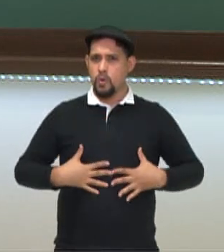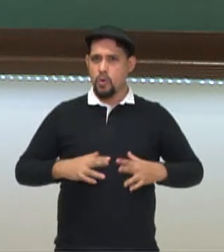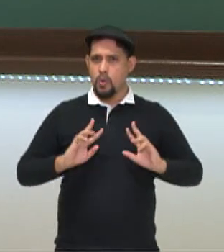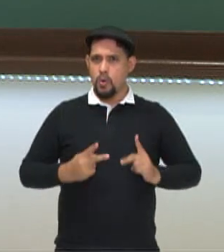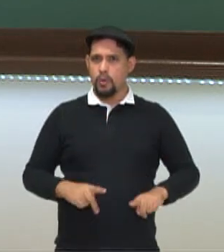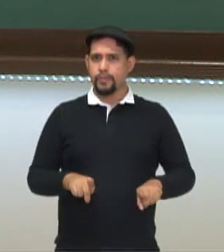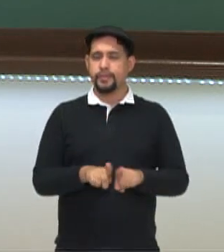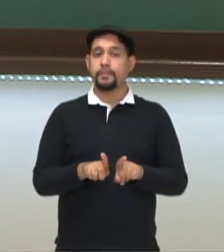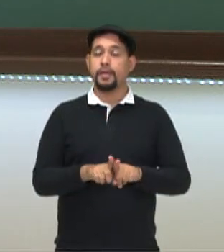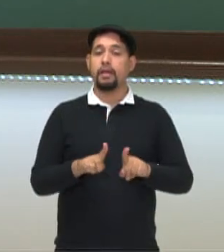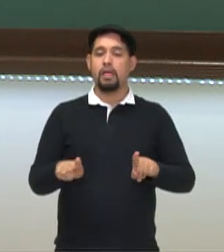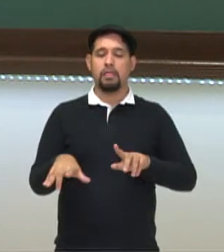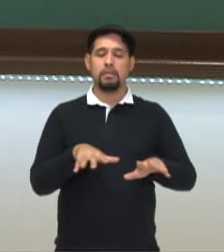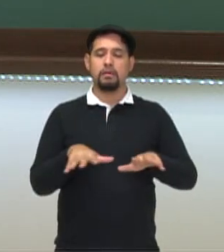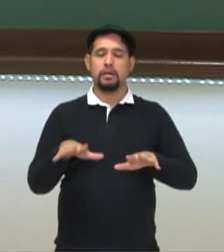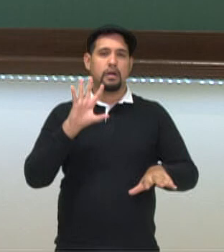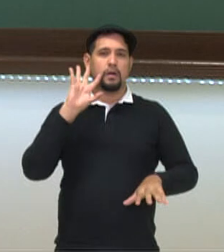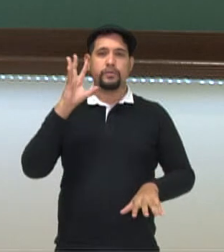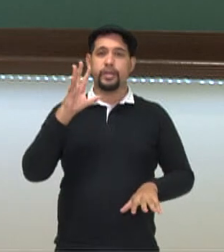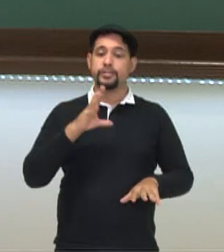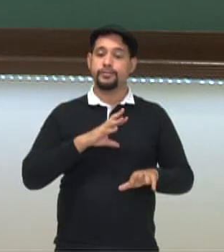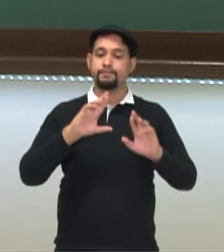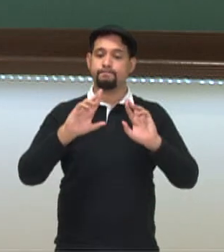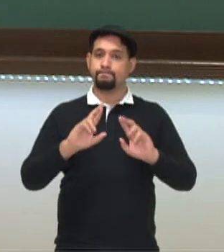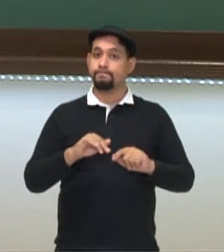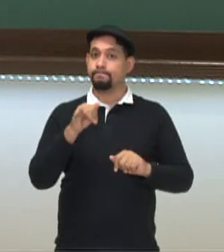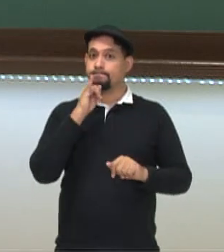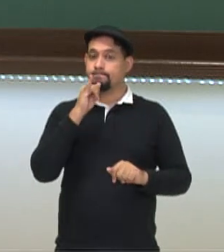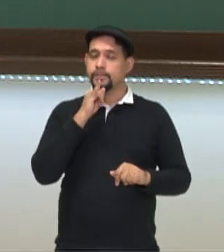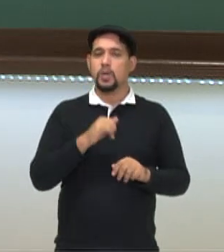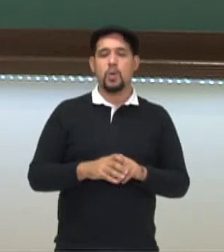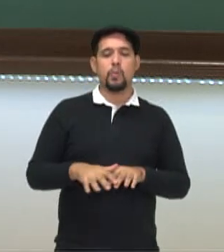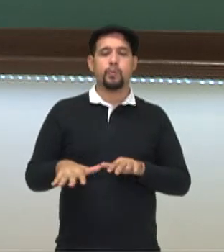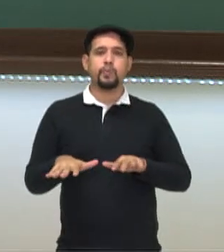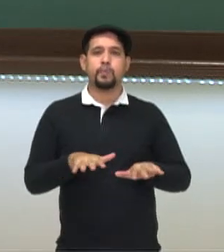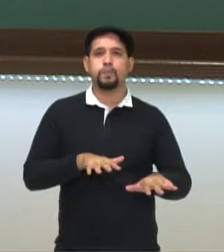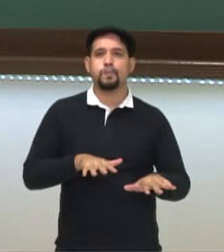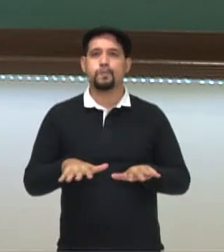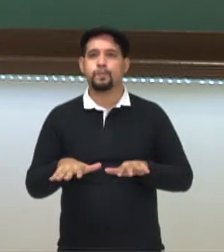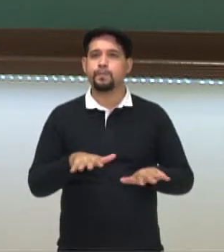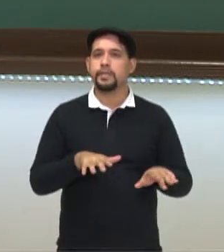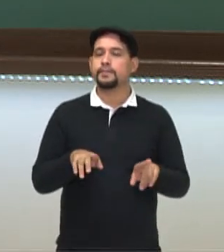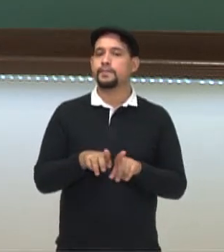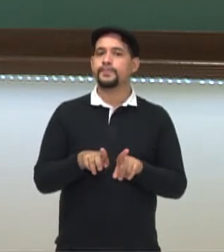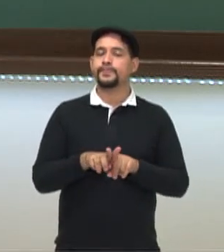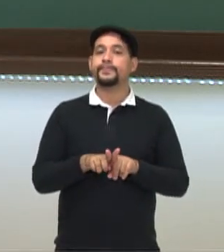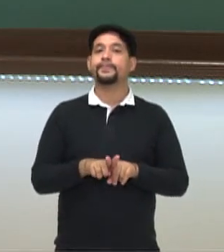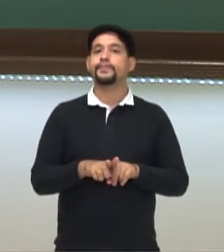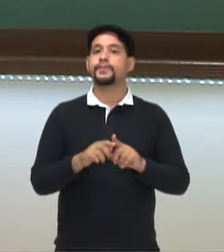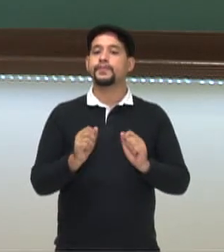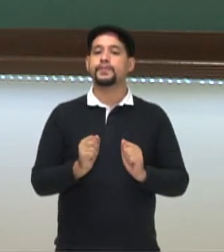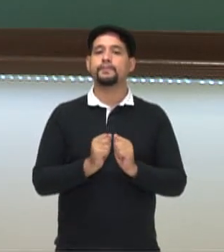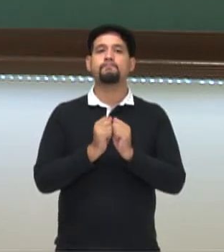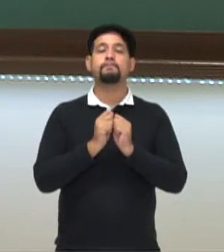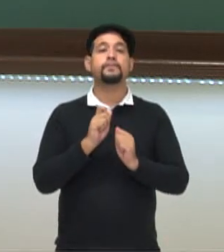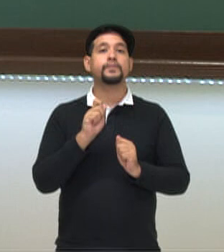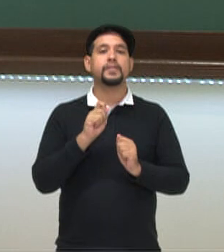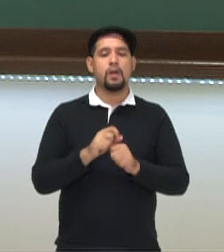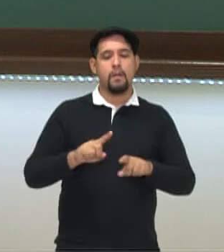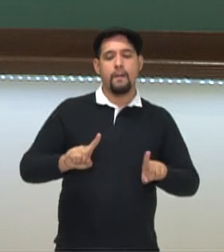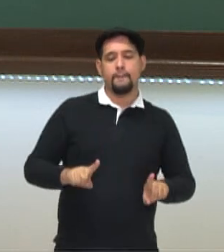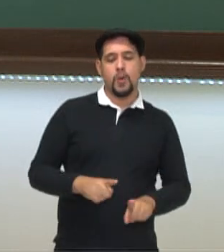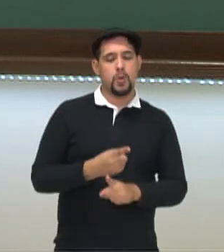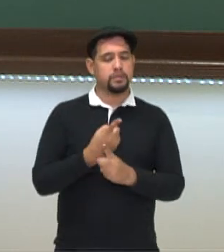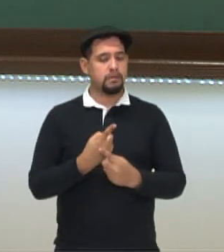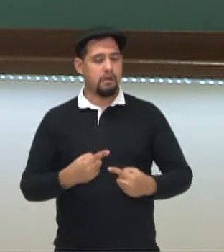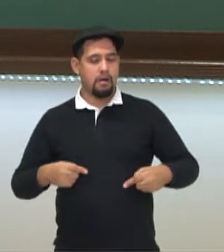Esses movimentos, eles acontecem de forma ritmada a um som de uma música,